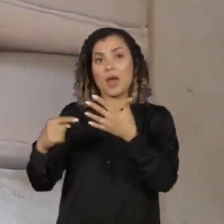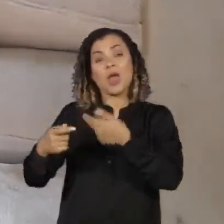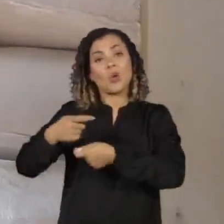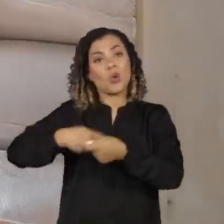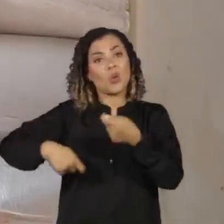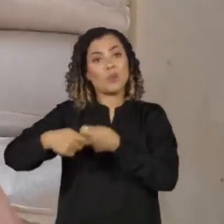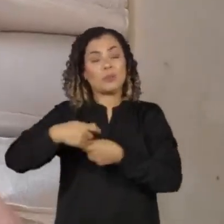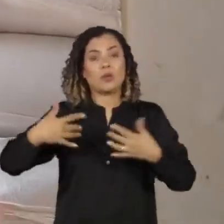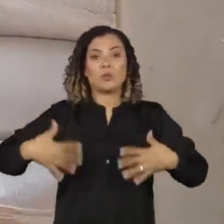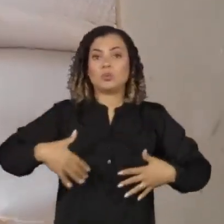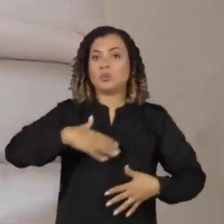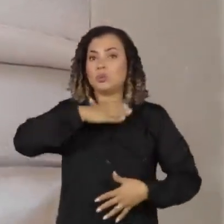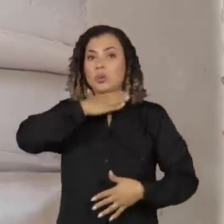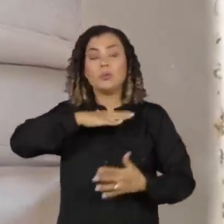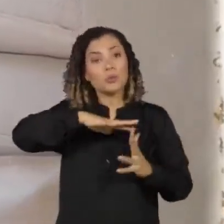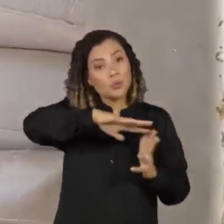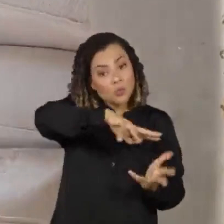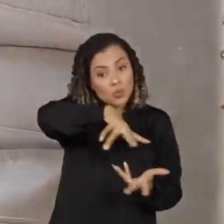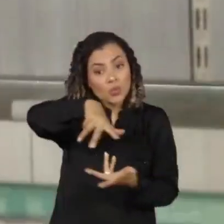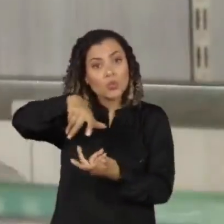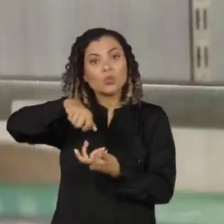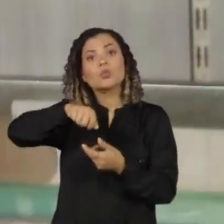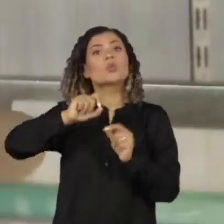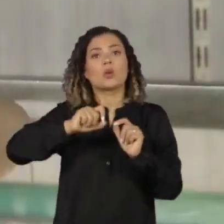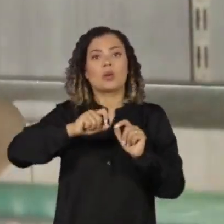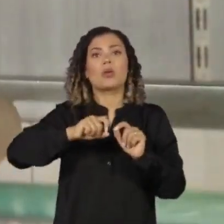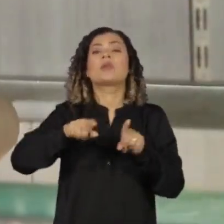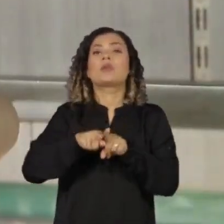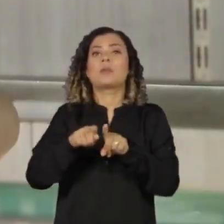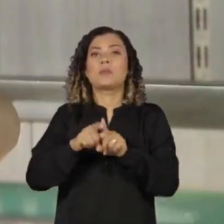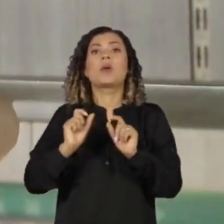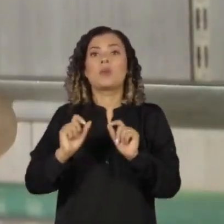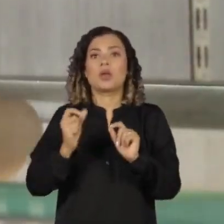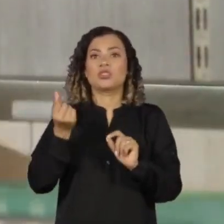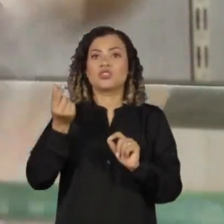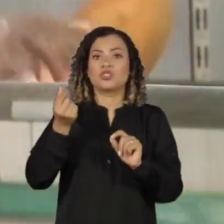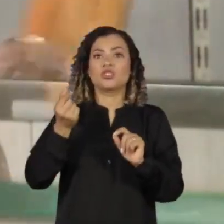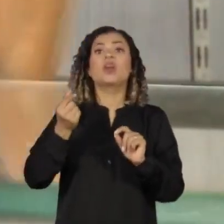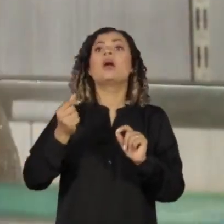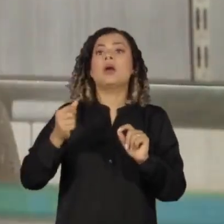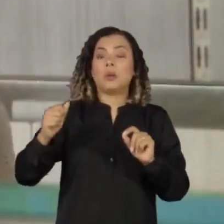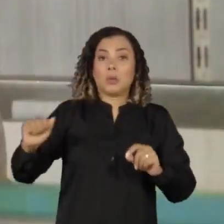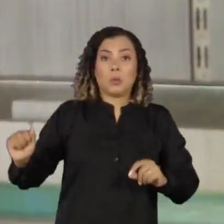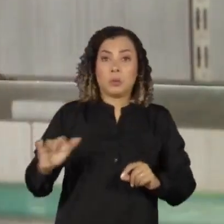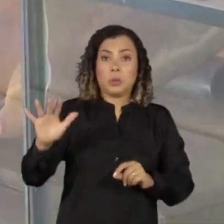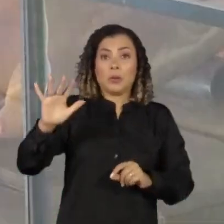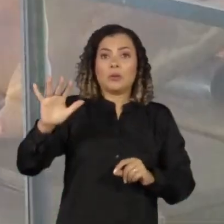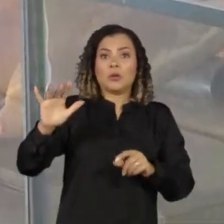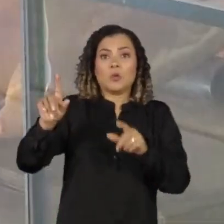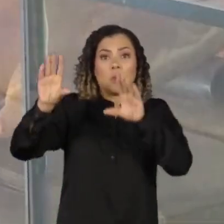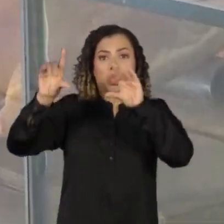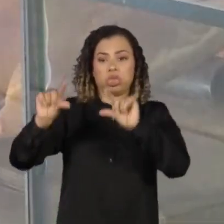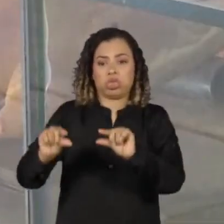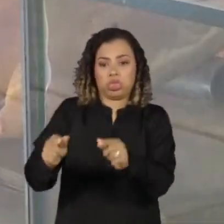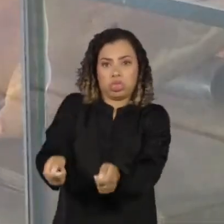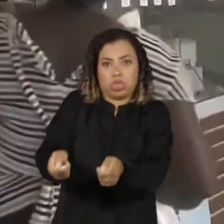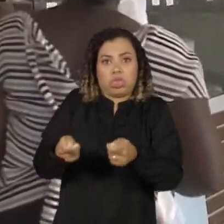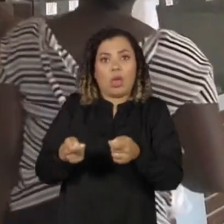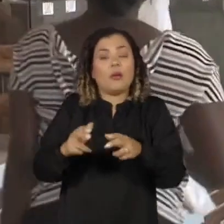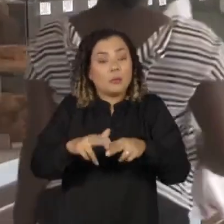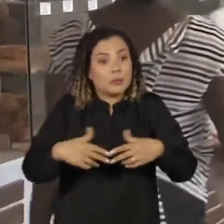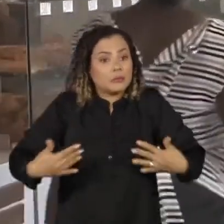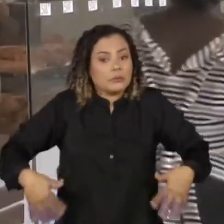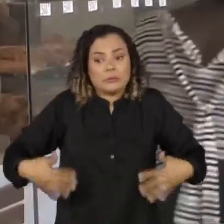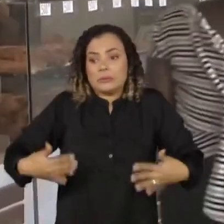bolsas de valores do mundo todo despencaram. Itens básicos tiveram alta significativa nos preços. Veja que isso